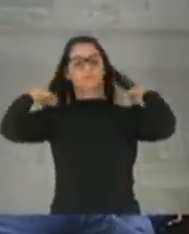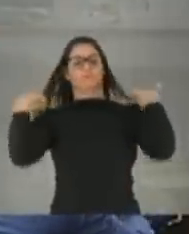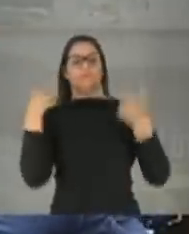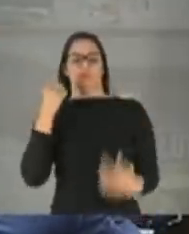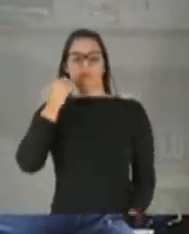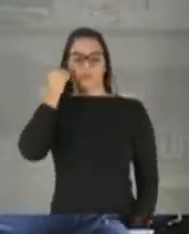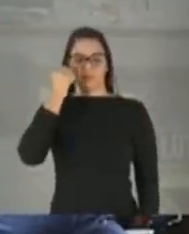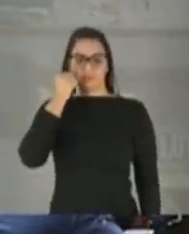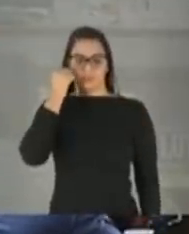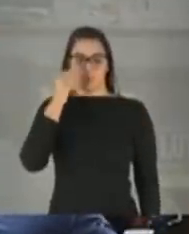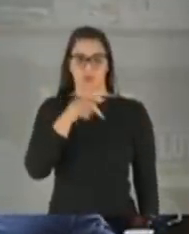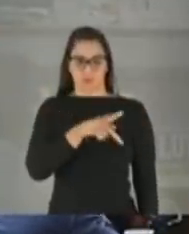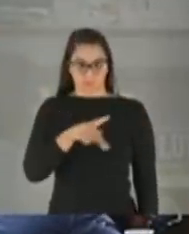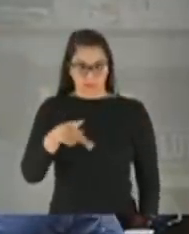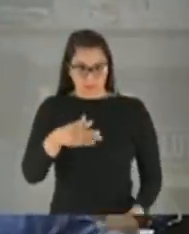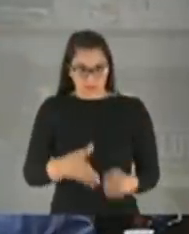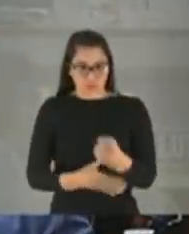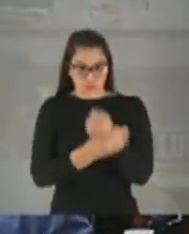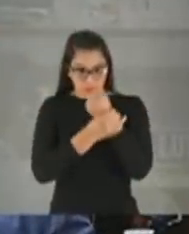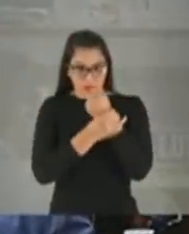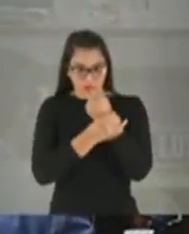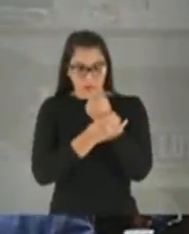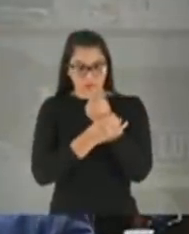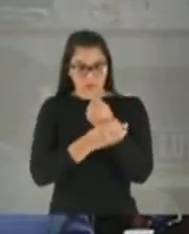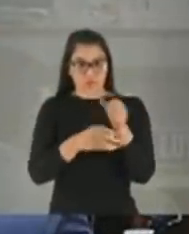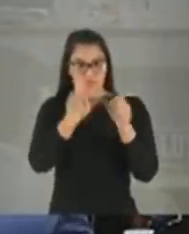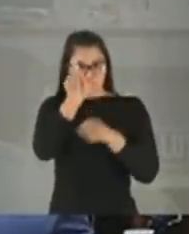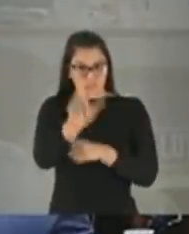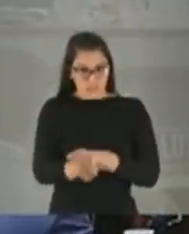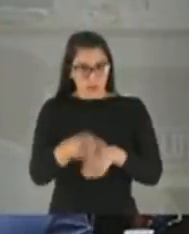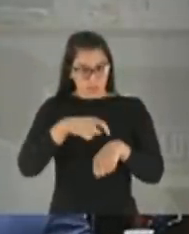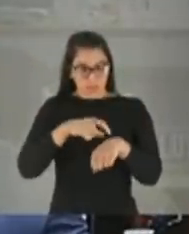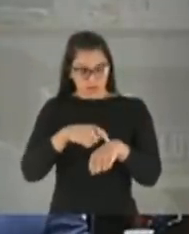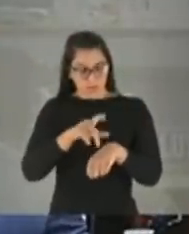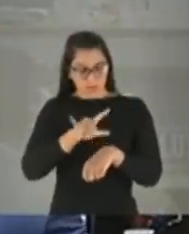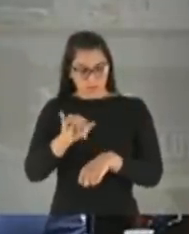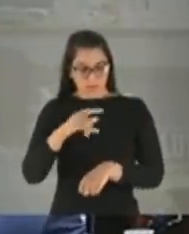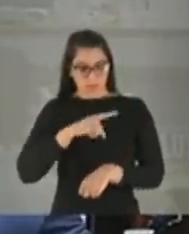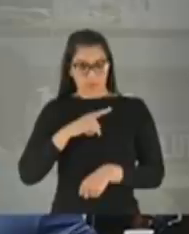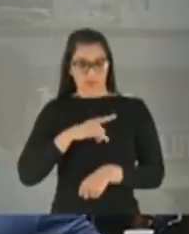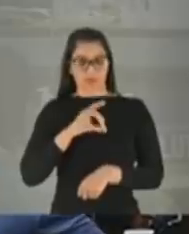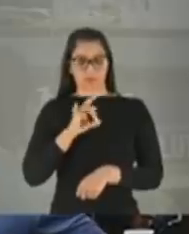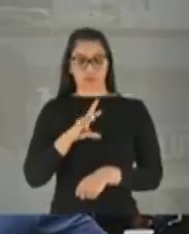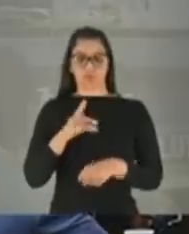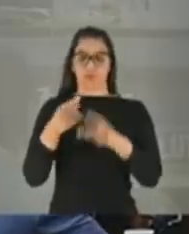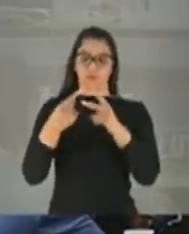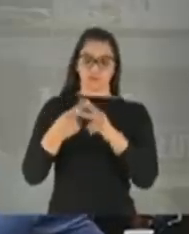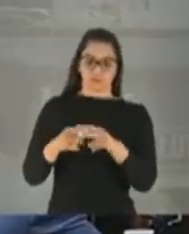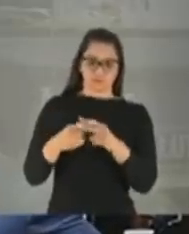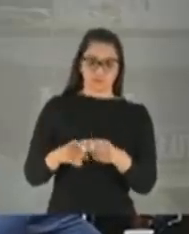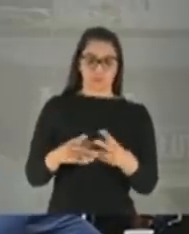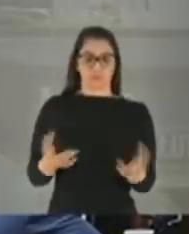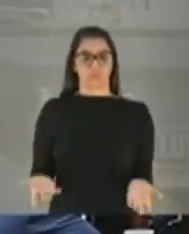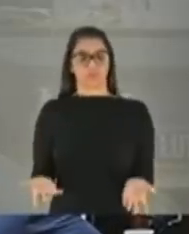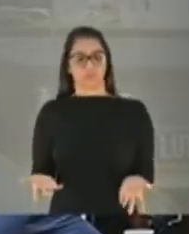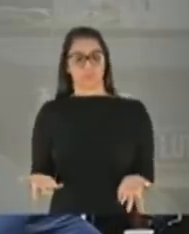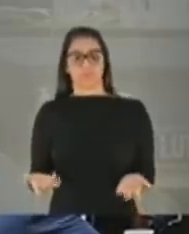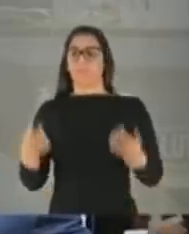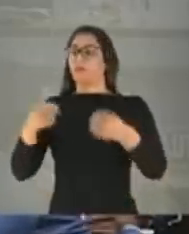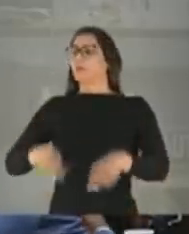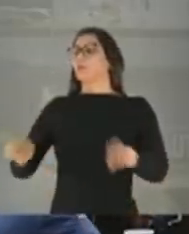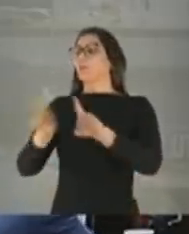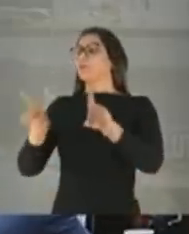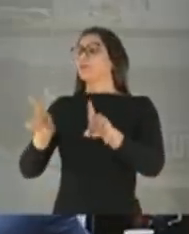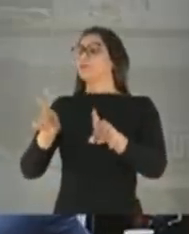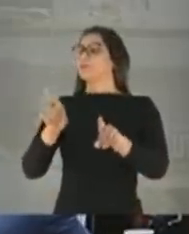Aljari, essa presidência está garantindo o Agradeço a vossa excelência. vossa excelência. Agradeço, presidente. Só houve uma retificação de informação que considera adequada. presidente. Não precisa, porque